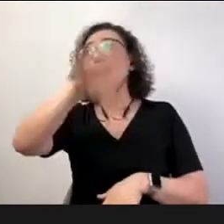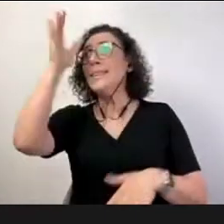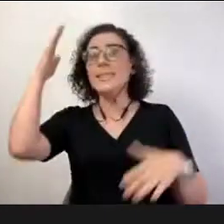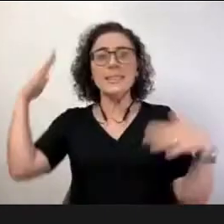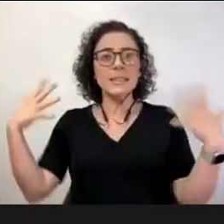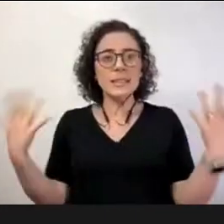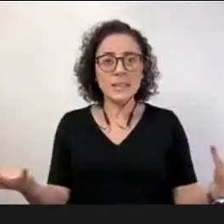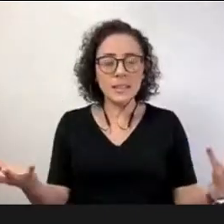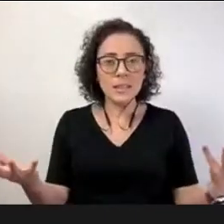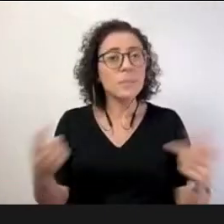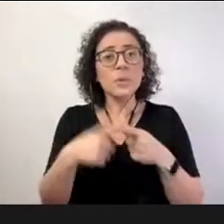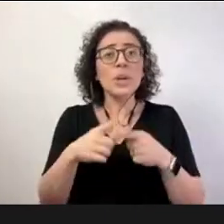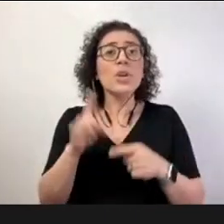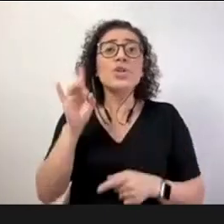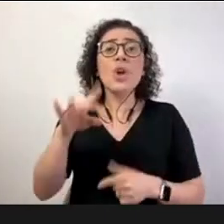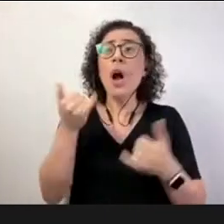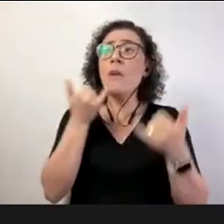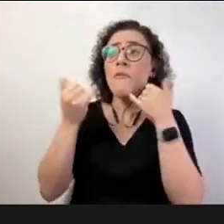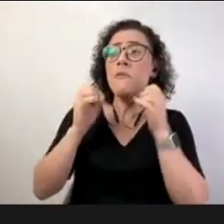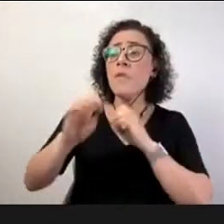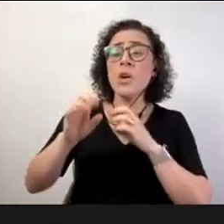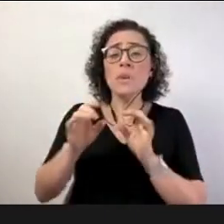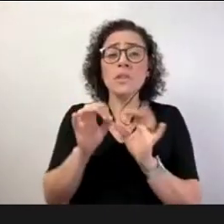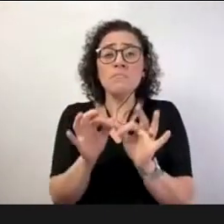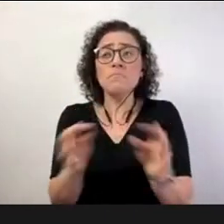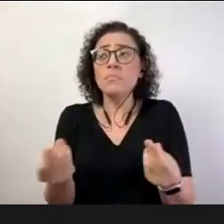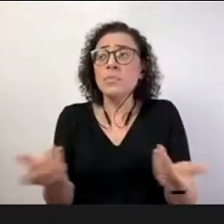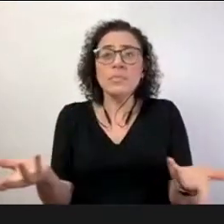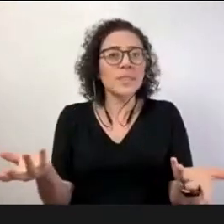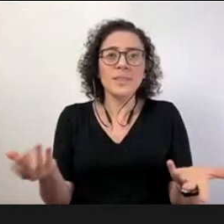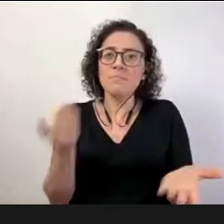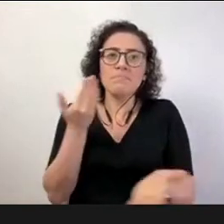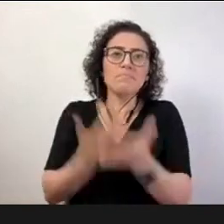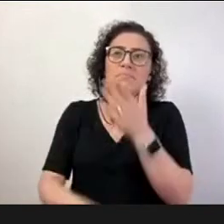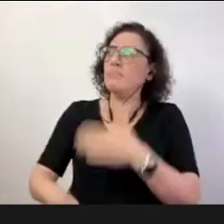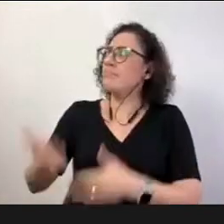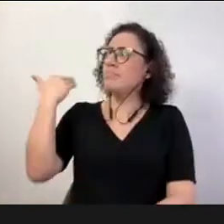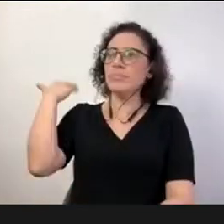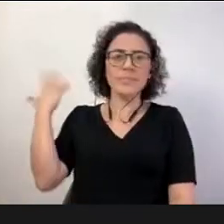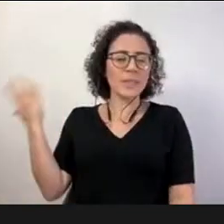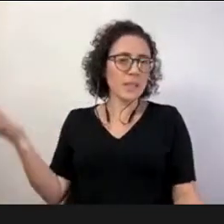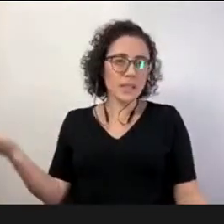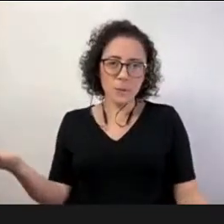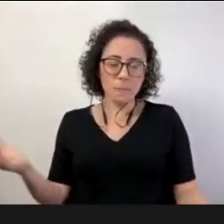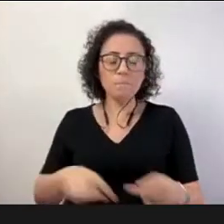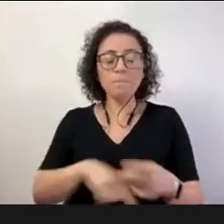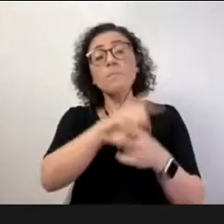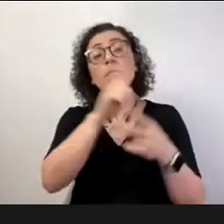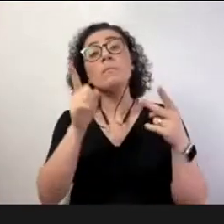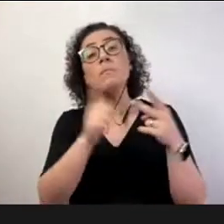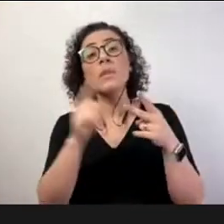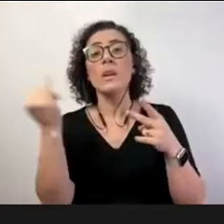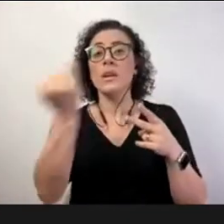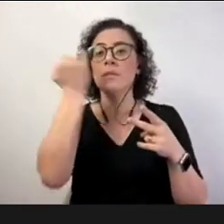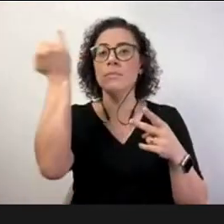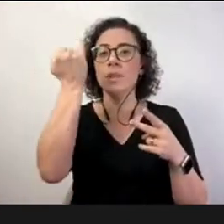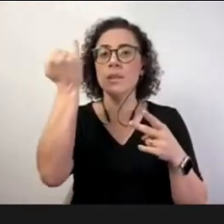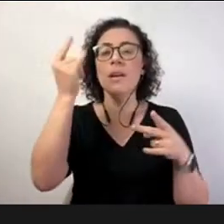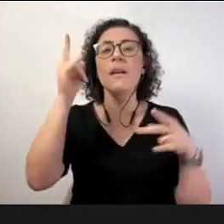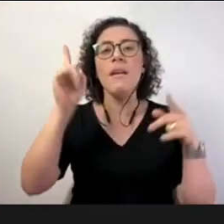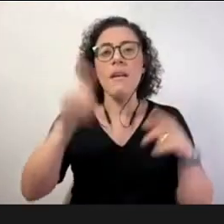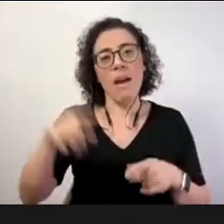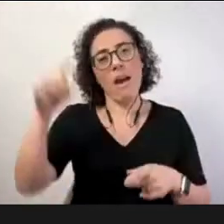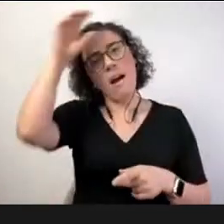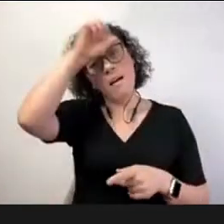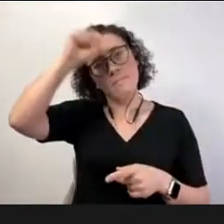escola a segunda mudança desta ressignificação é o paradigma da aprendizagem é nós